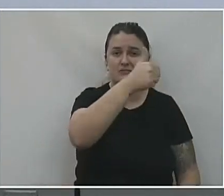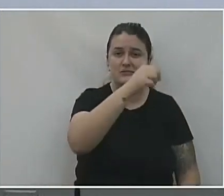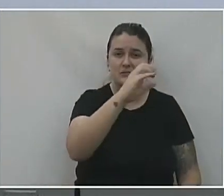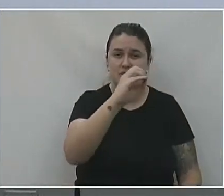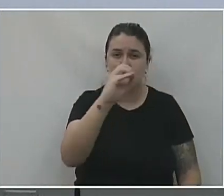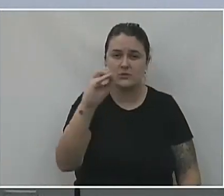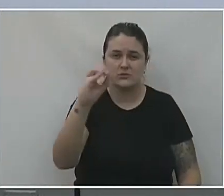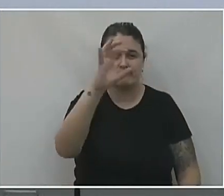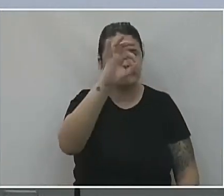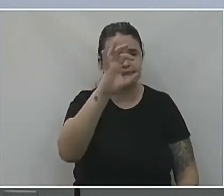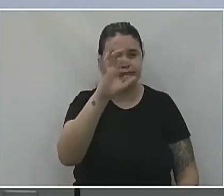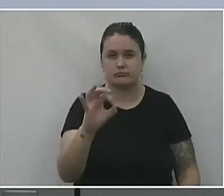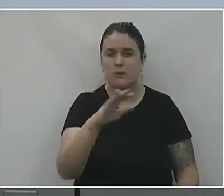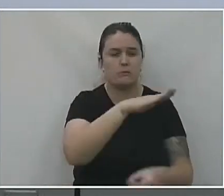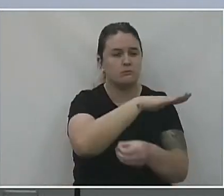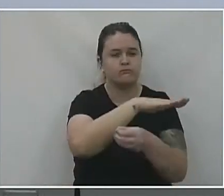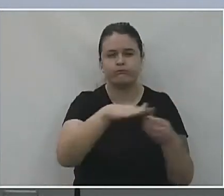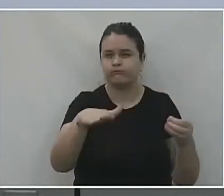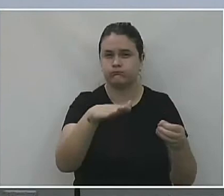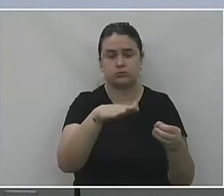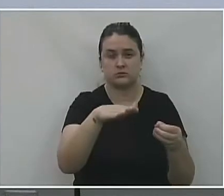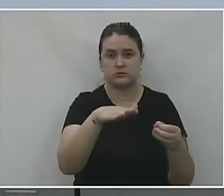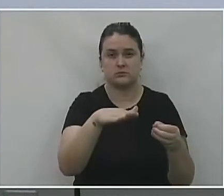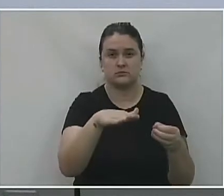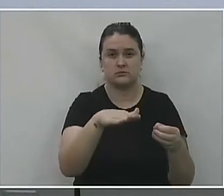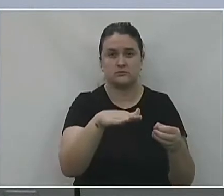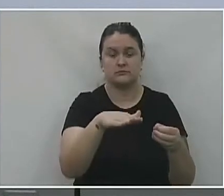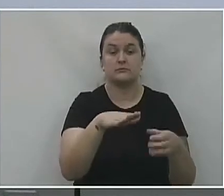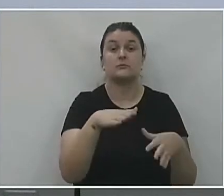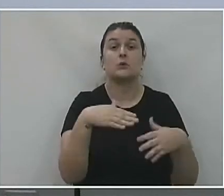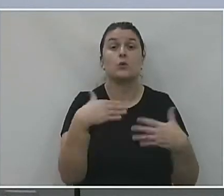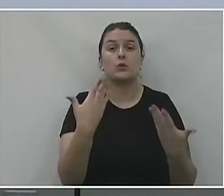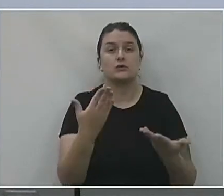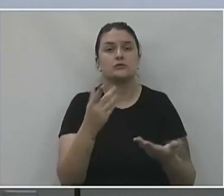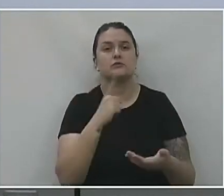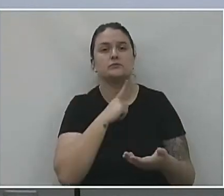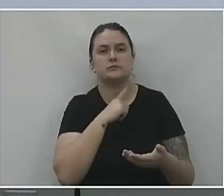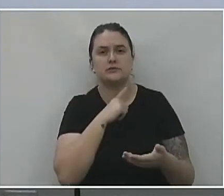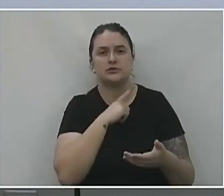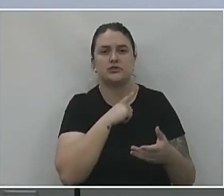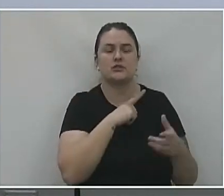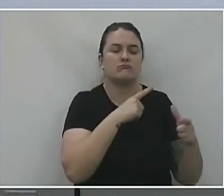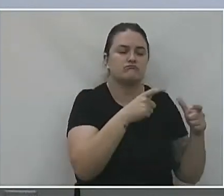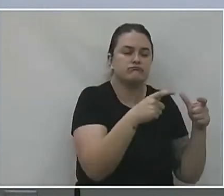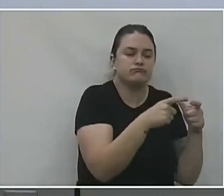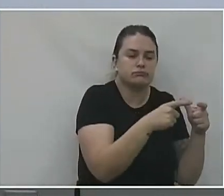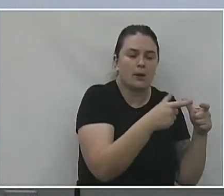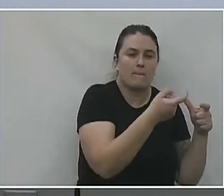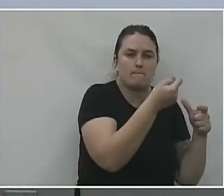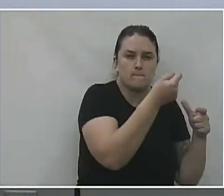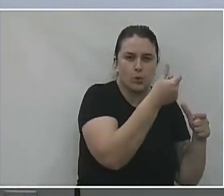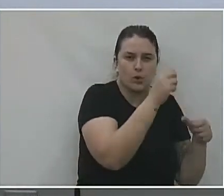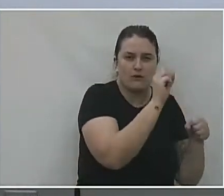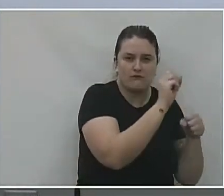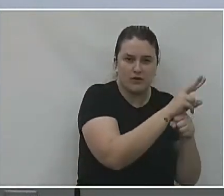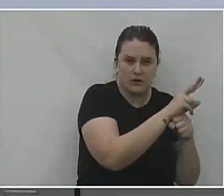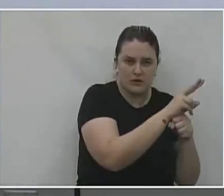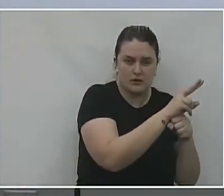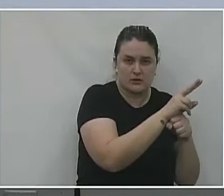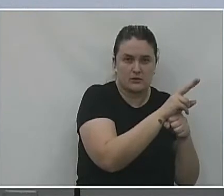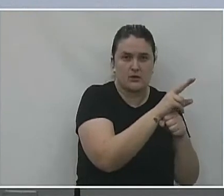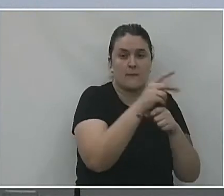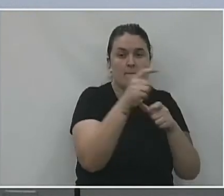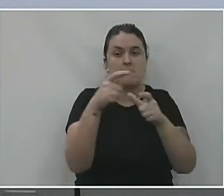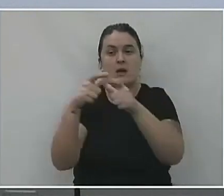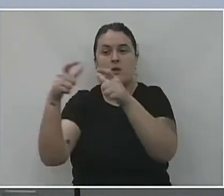de ocupação porque foi antes da reestruturação. Então, quando a gente tinha aquela parte menor ainda, antes de fazer essa reestruturação,